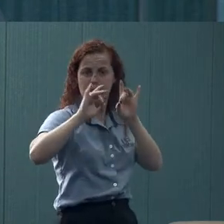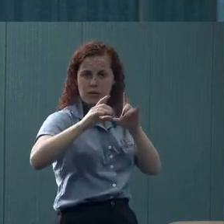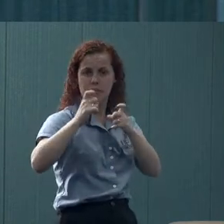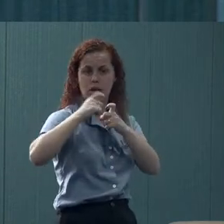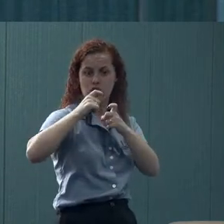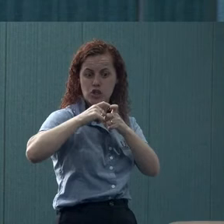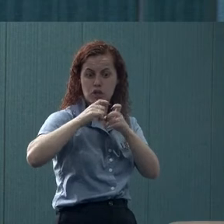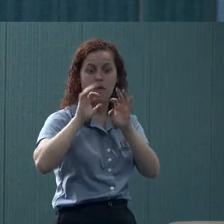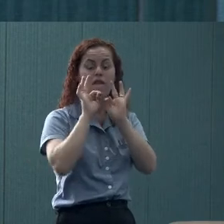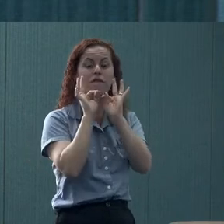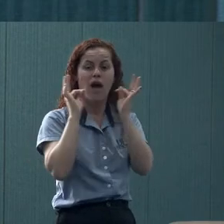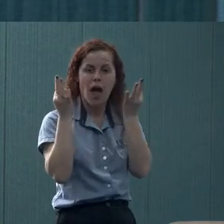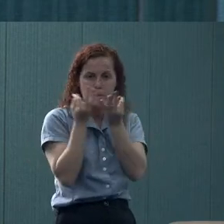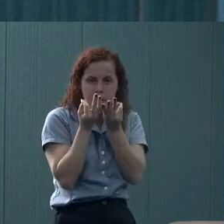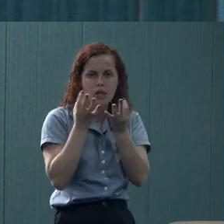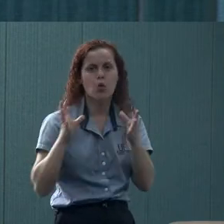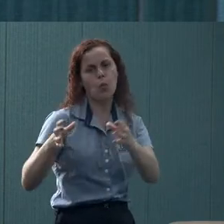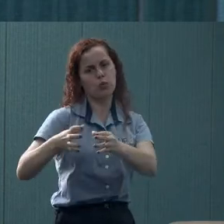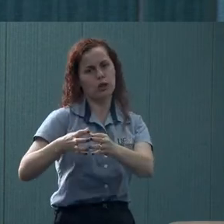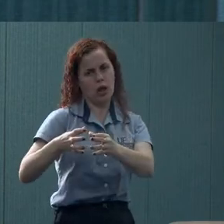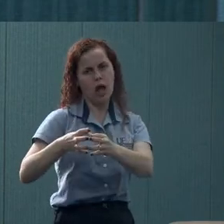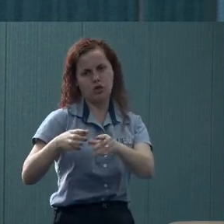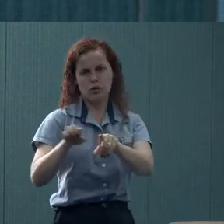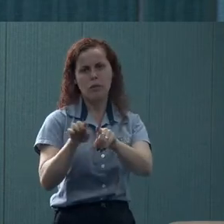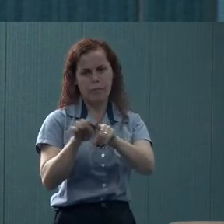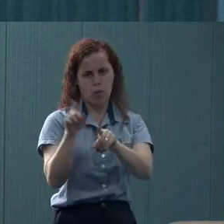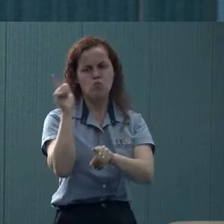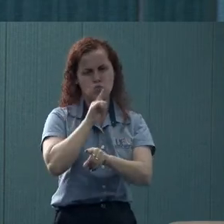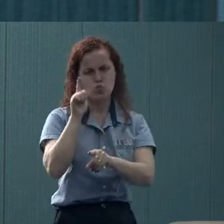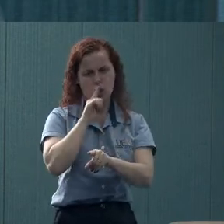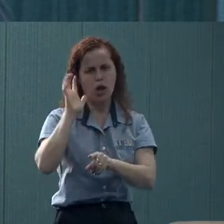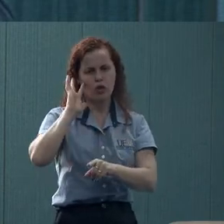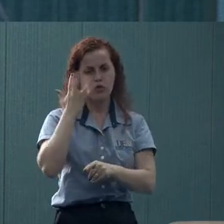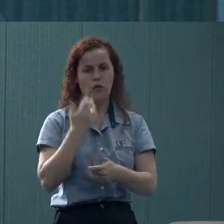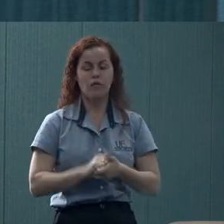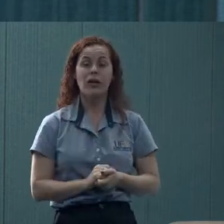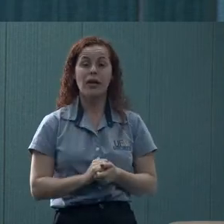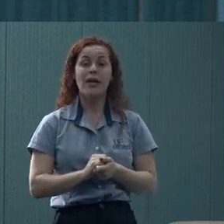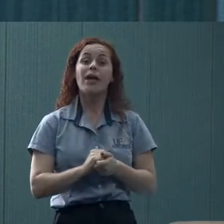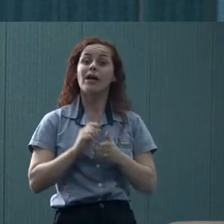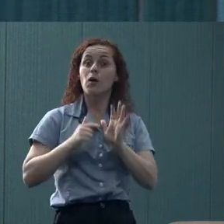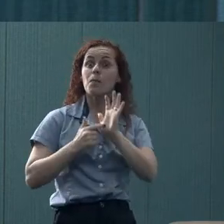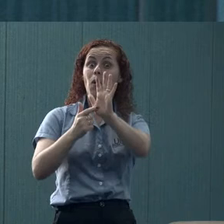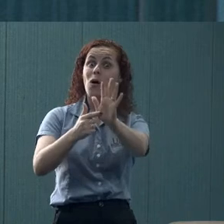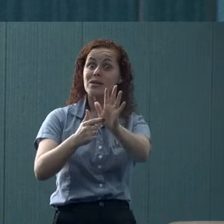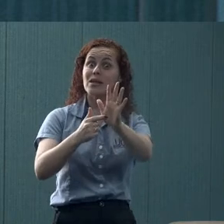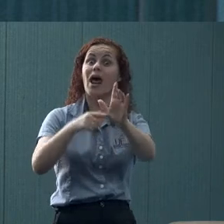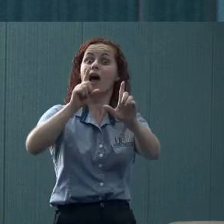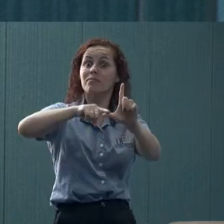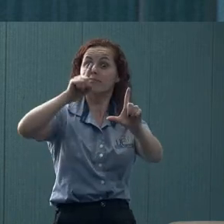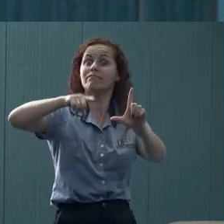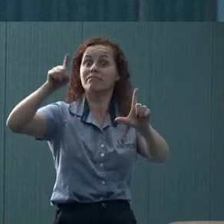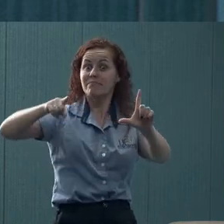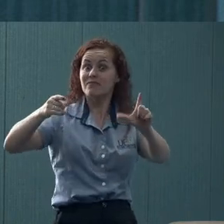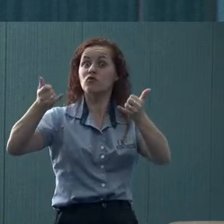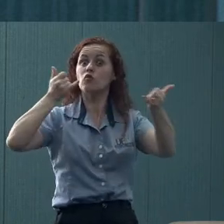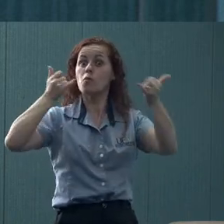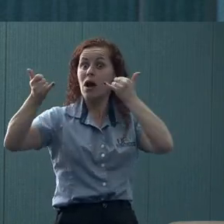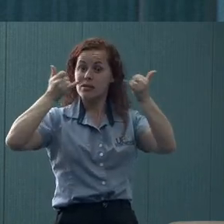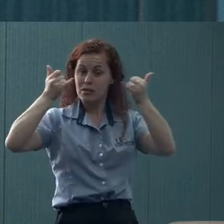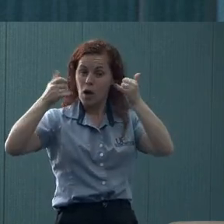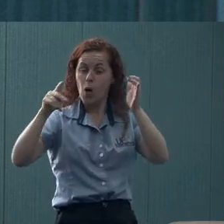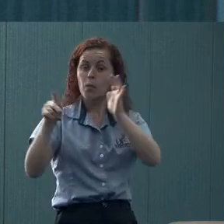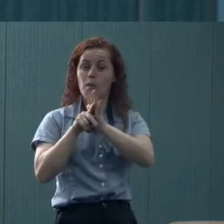família e comunidade. Eu queria apresentar alguns dados aqui, breves, sobre os atendimentos no setor.